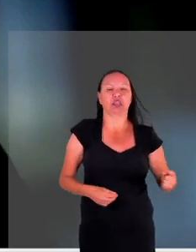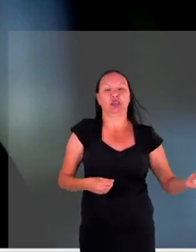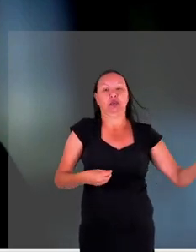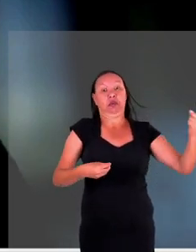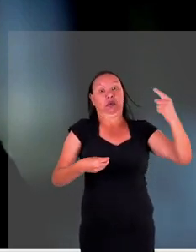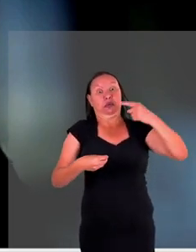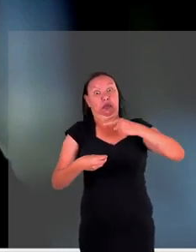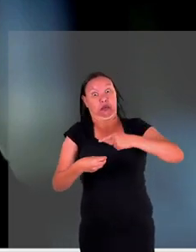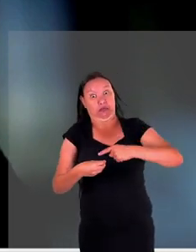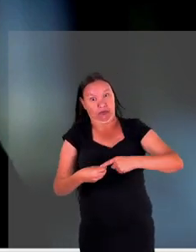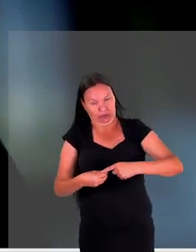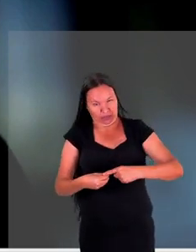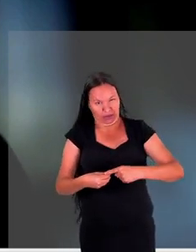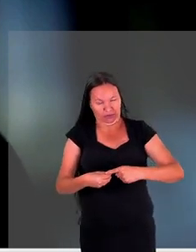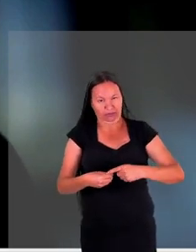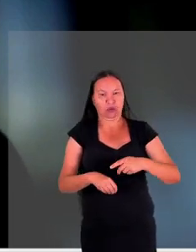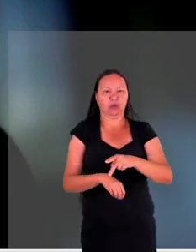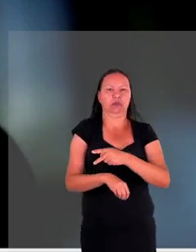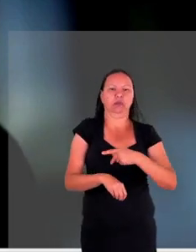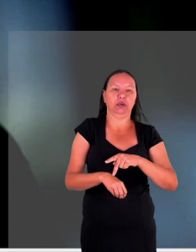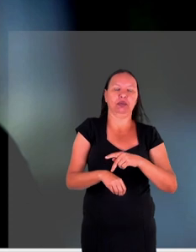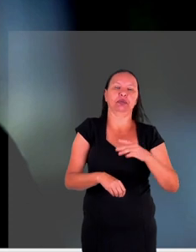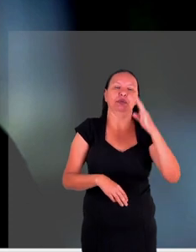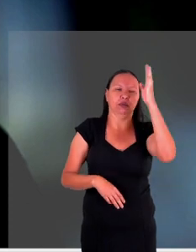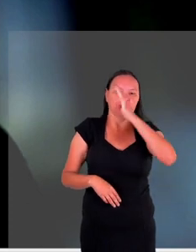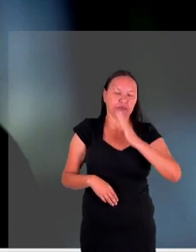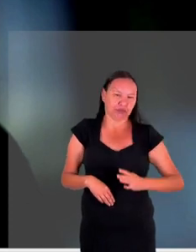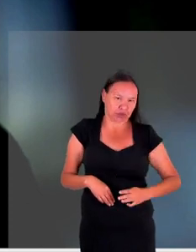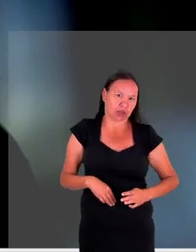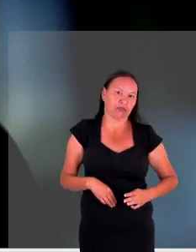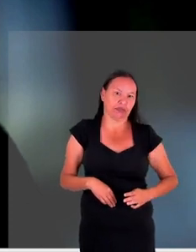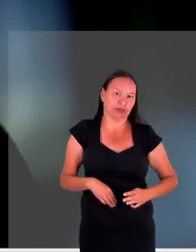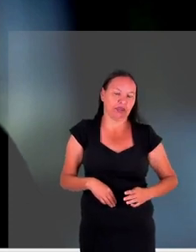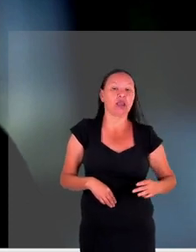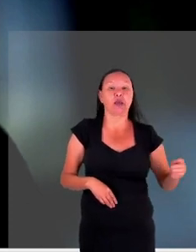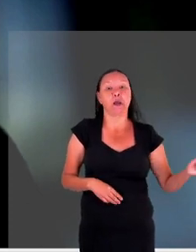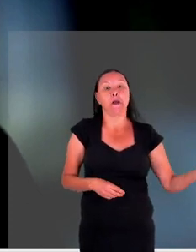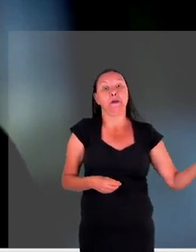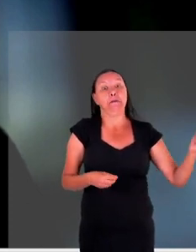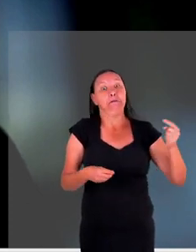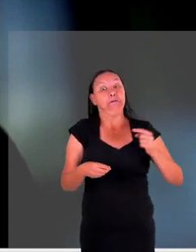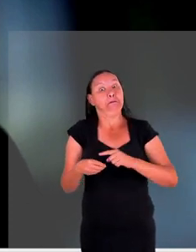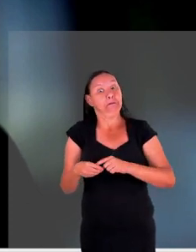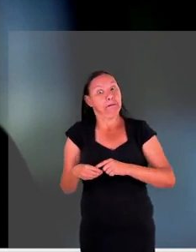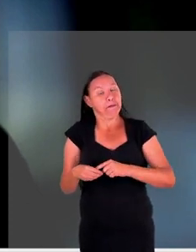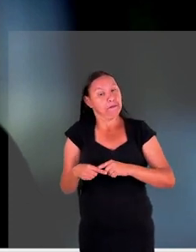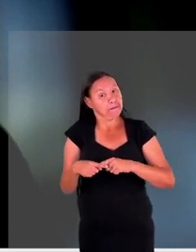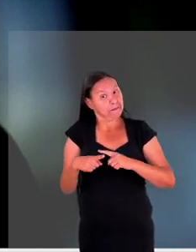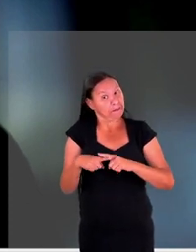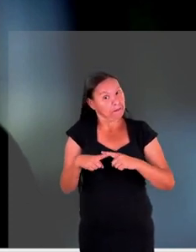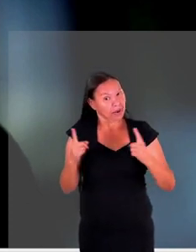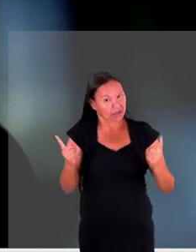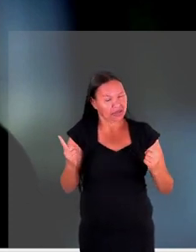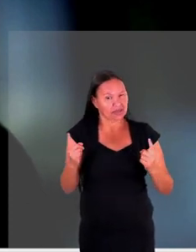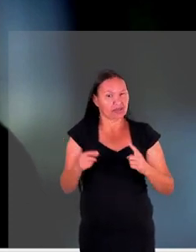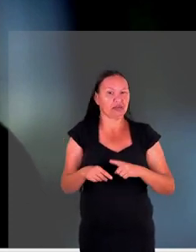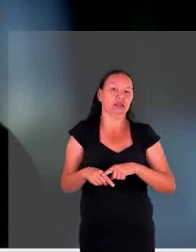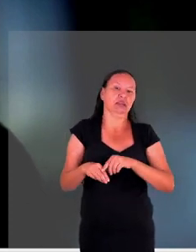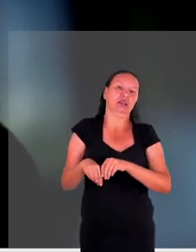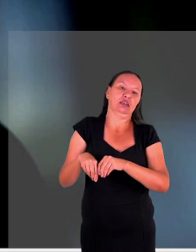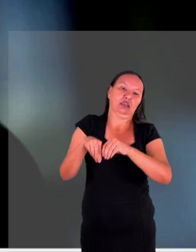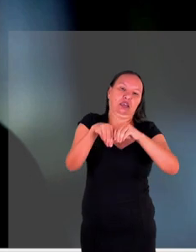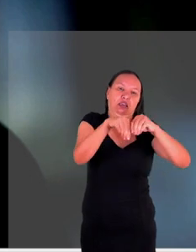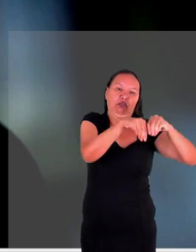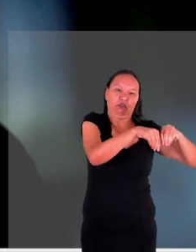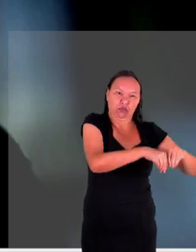familiares com os pais muitos não voltaram já se estabeleceram fora da Ucrânia em algum país europeu e